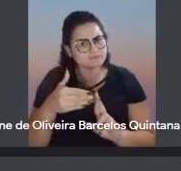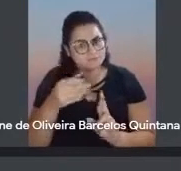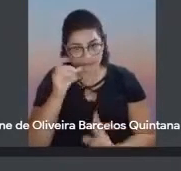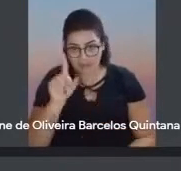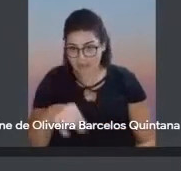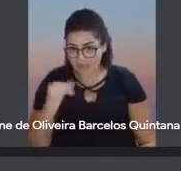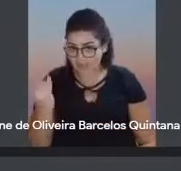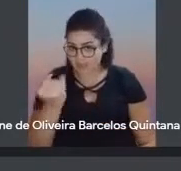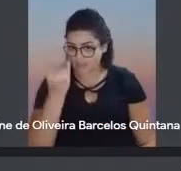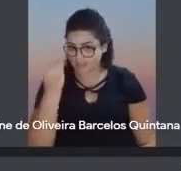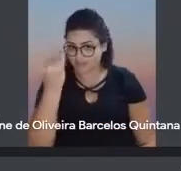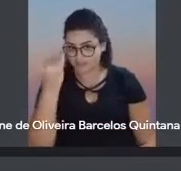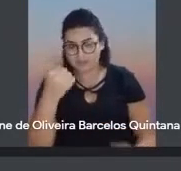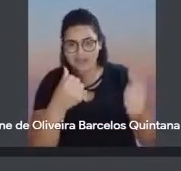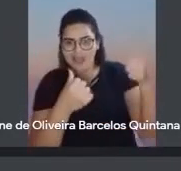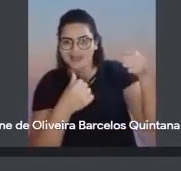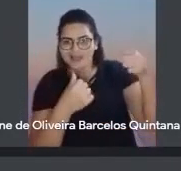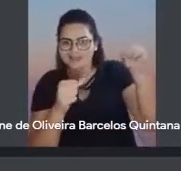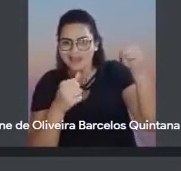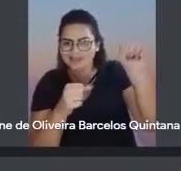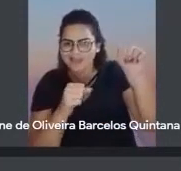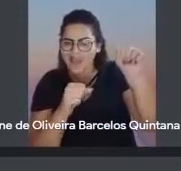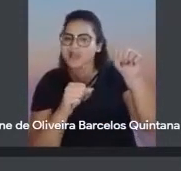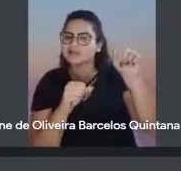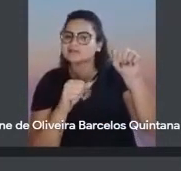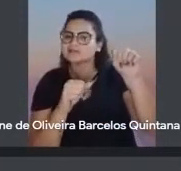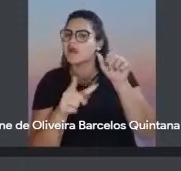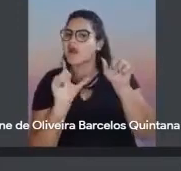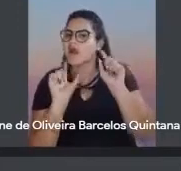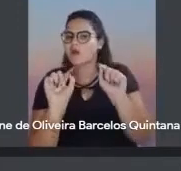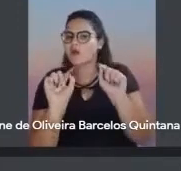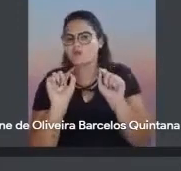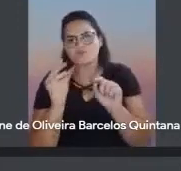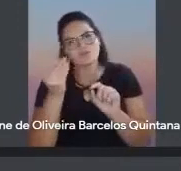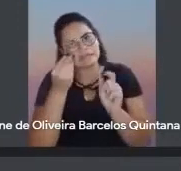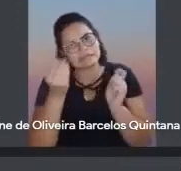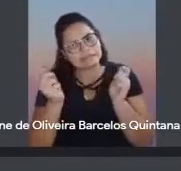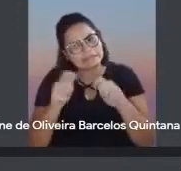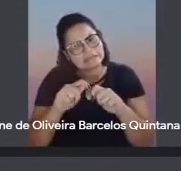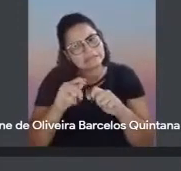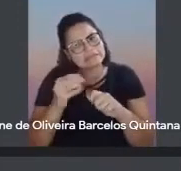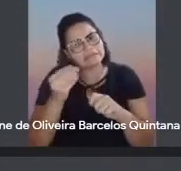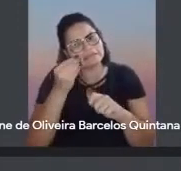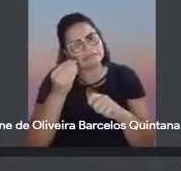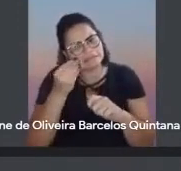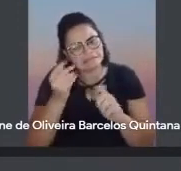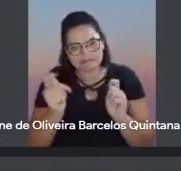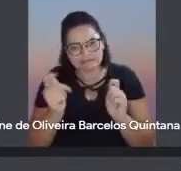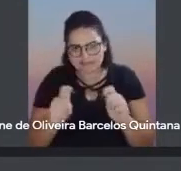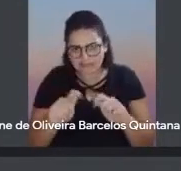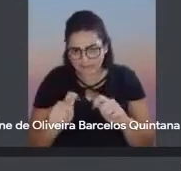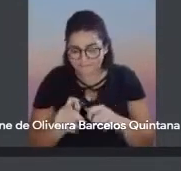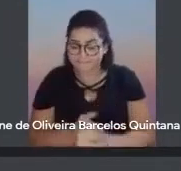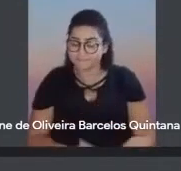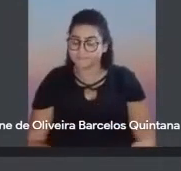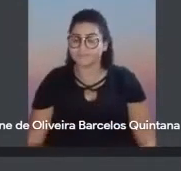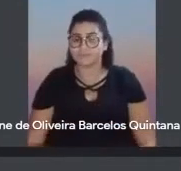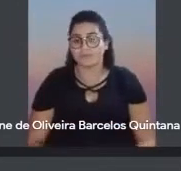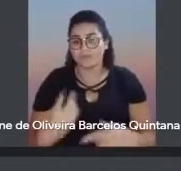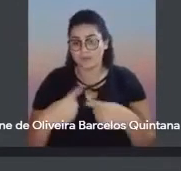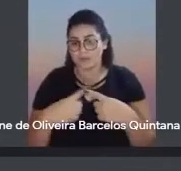passar aí os cartazes, que eu acho que depois a gente pode ver, assim, todos esses painéis, porque a gente geralmente